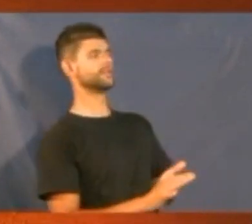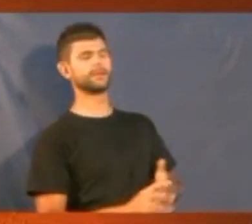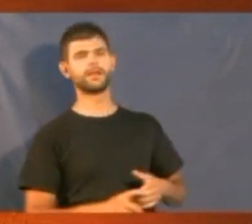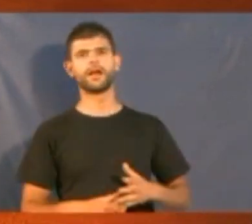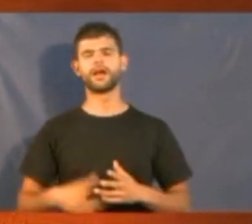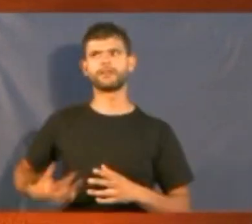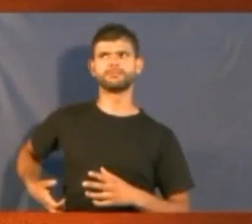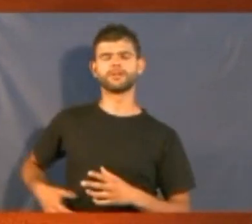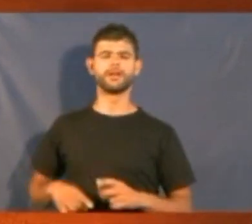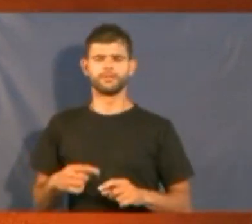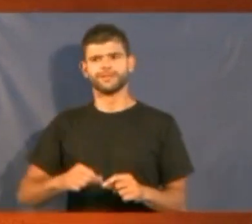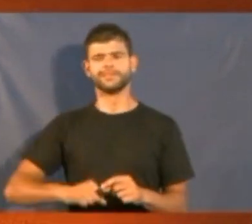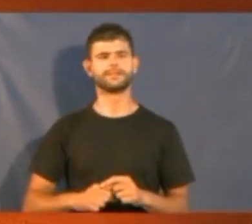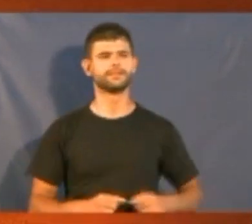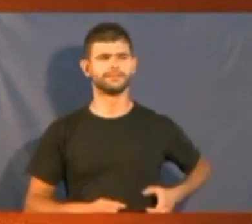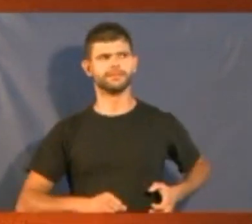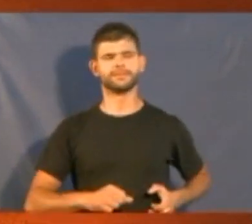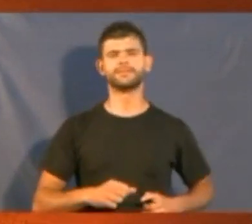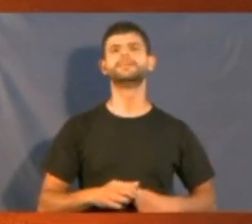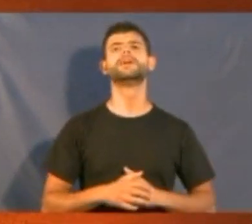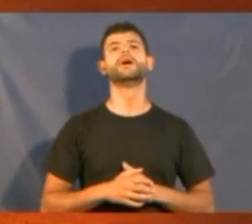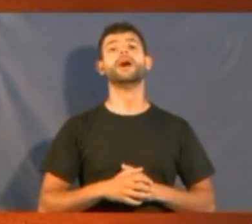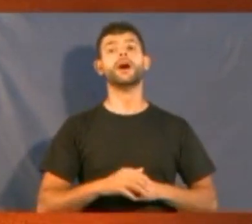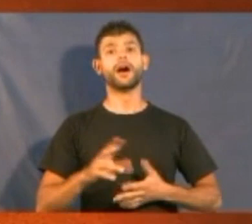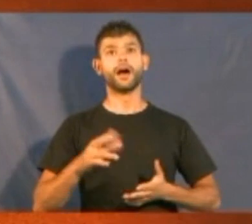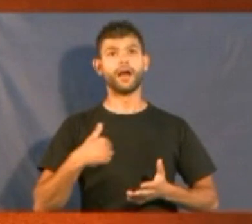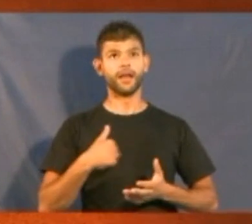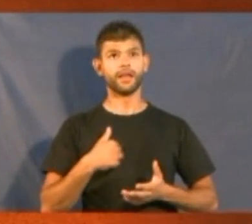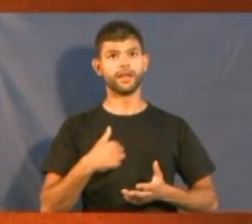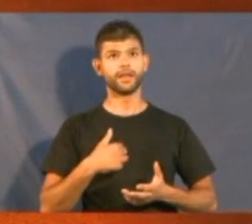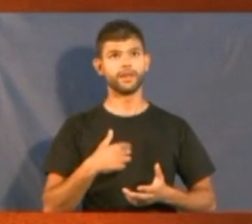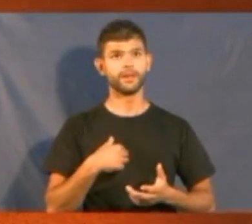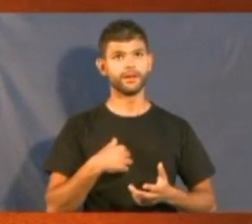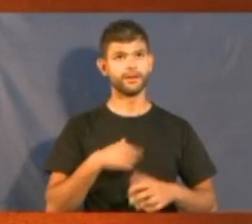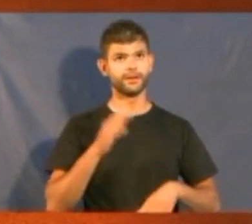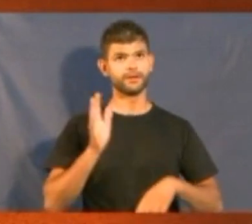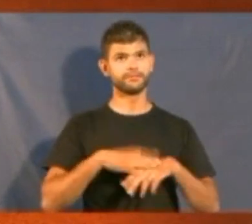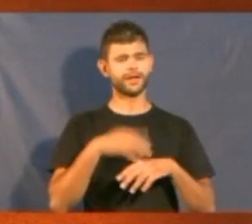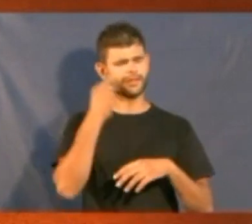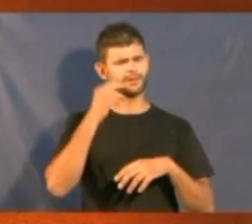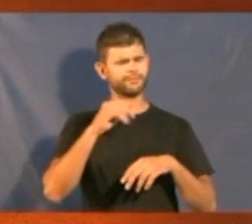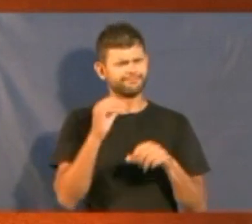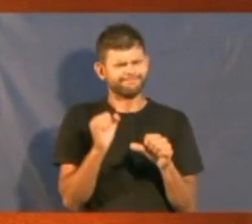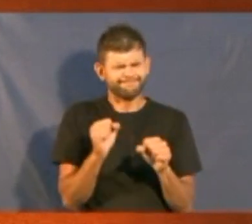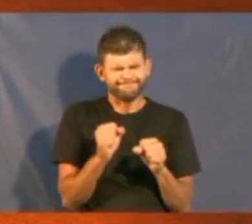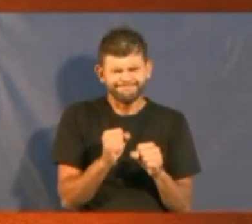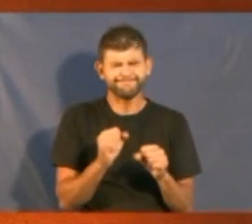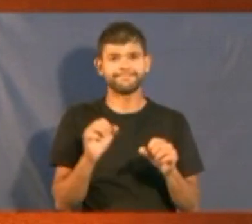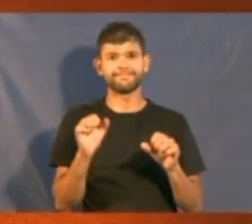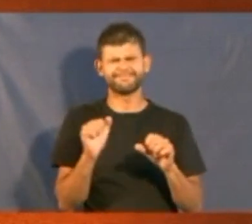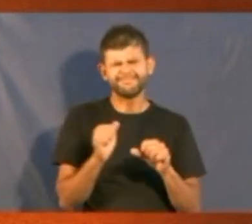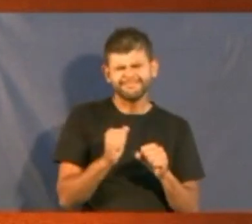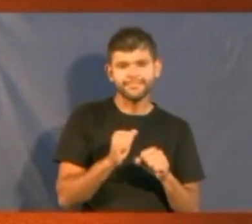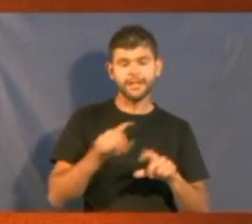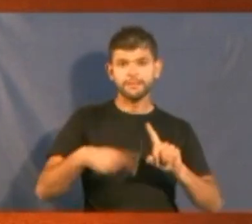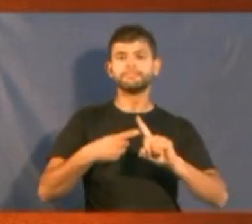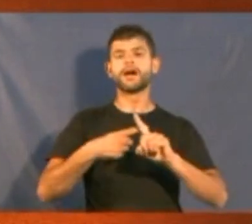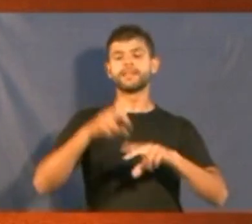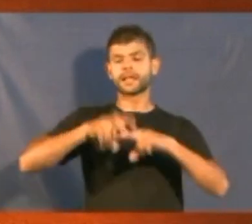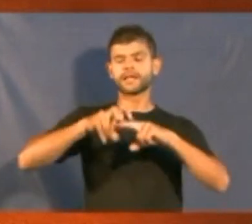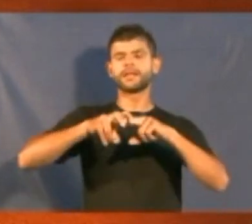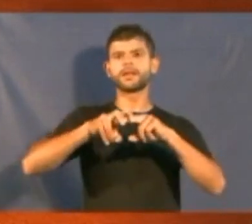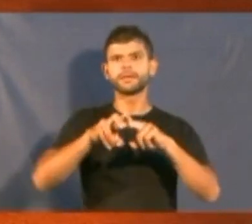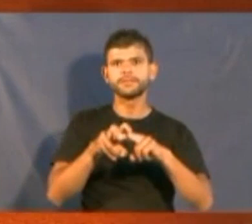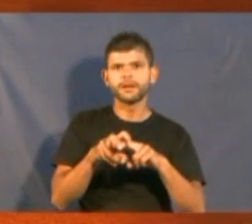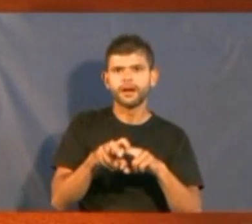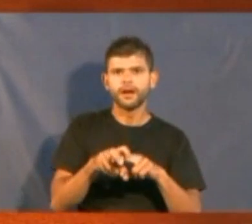pulmão esquerdo. E eu, nada. Quanto mais eu me interessava, mais a cadeira baixava. E eu